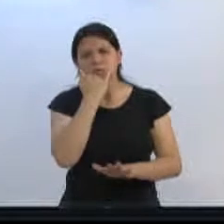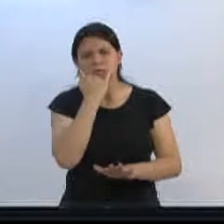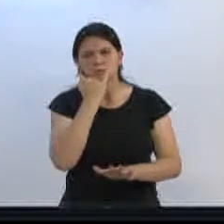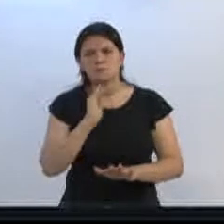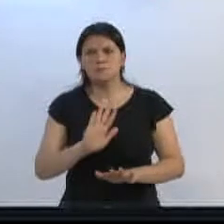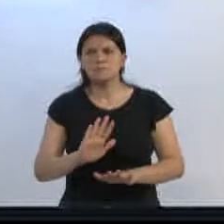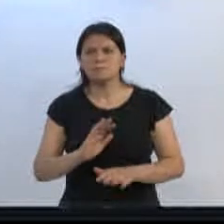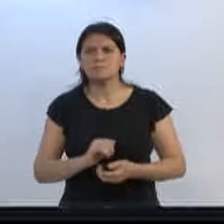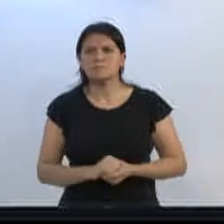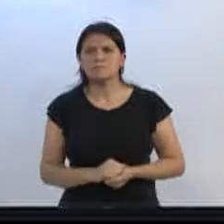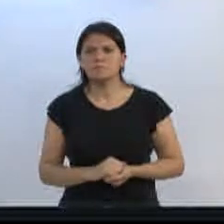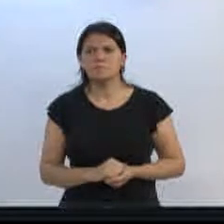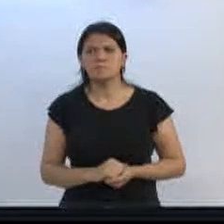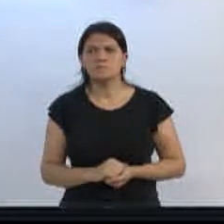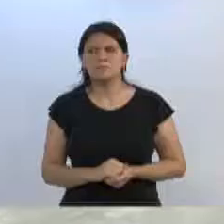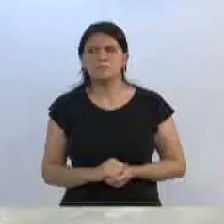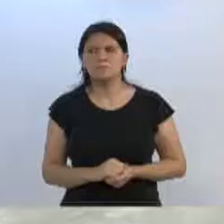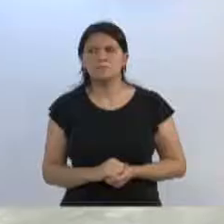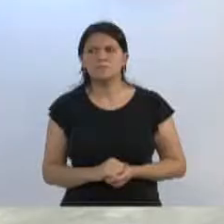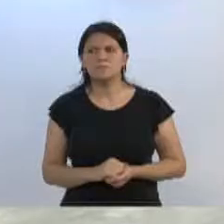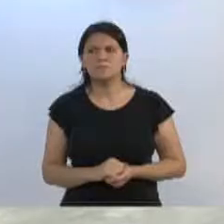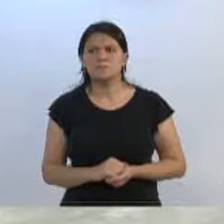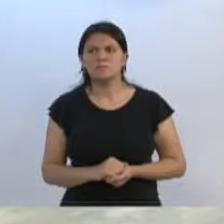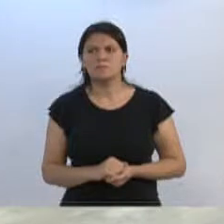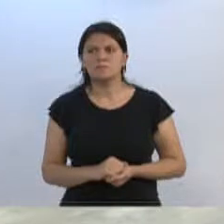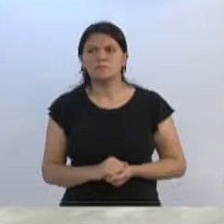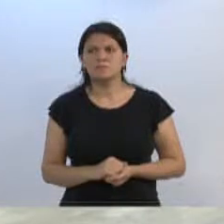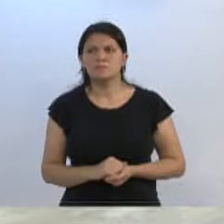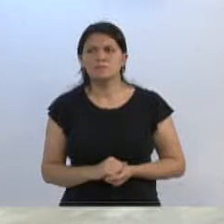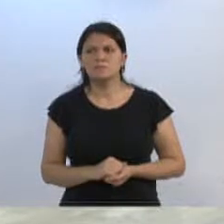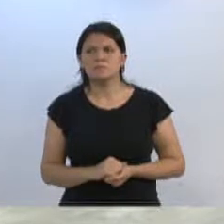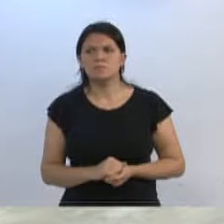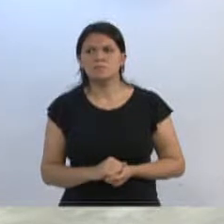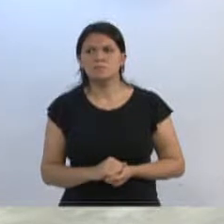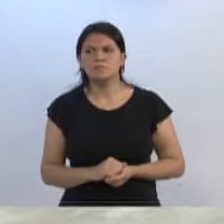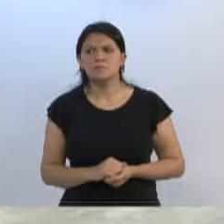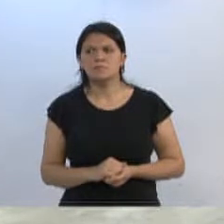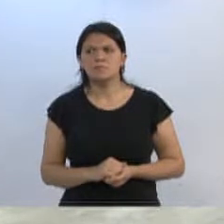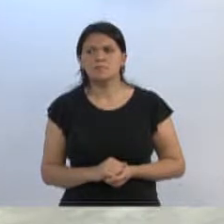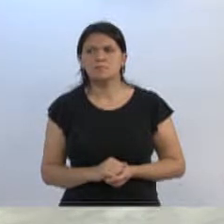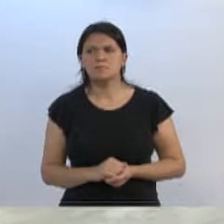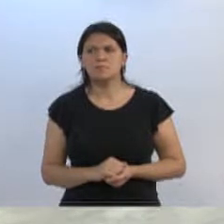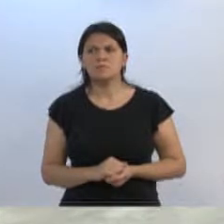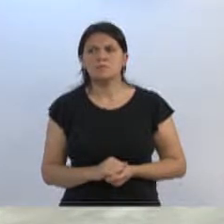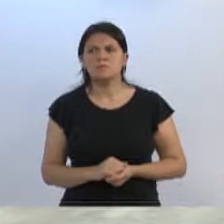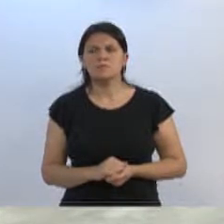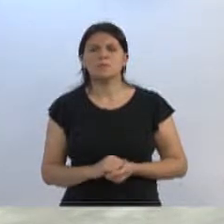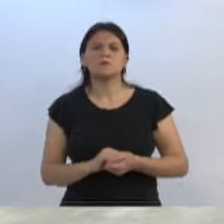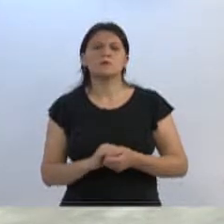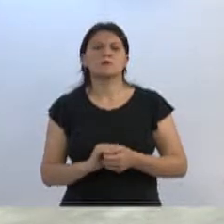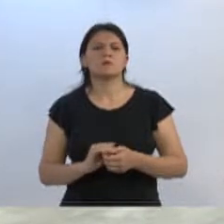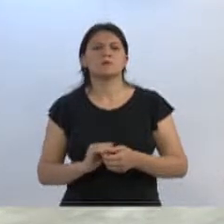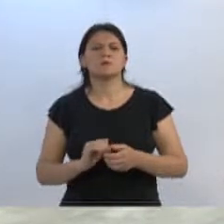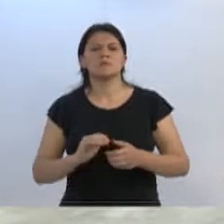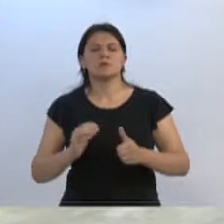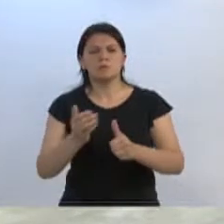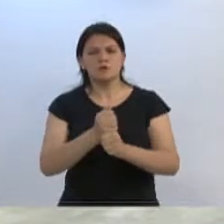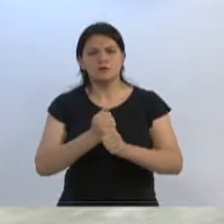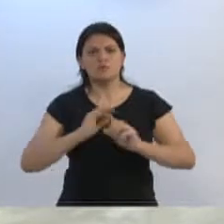Só fica o substitutivo aprovado e o prejudicado o projeto. Ok, então, aprovado o substitutivo global, o projeto